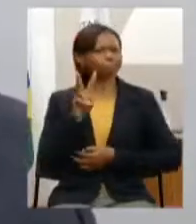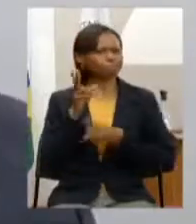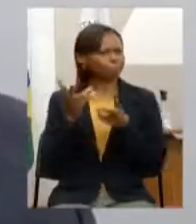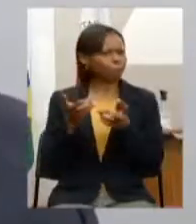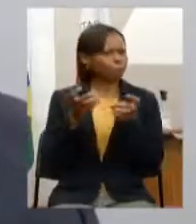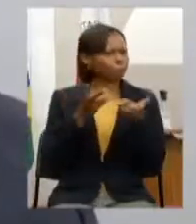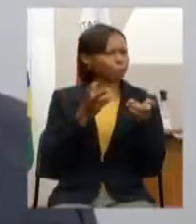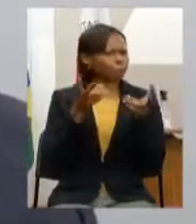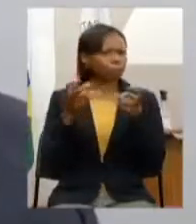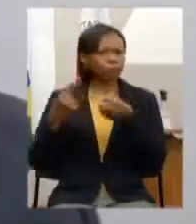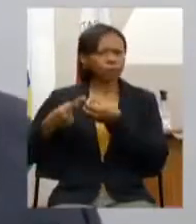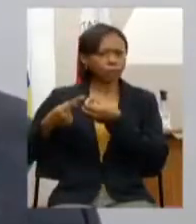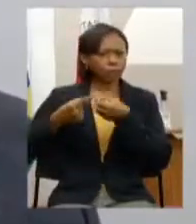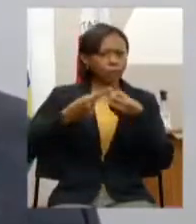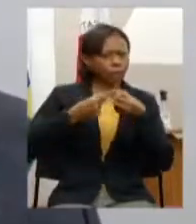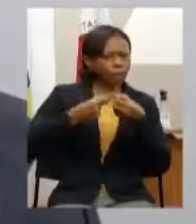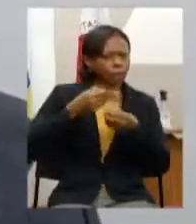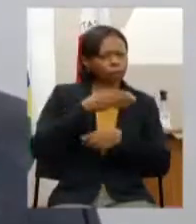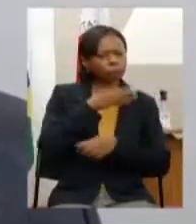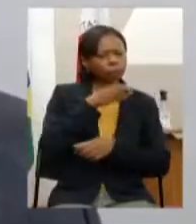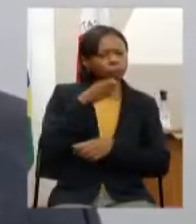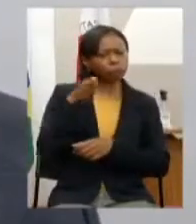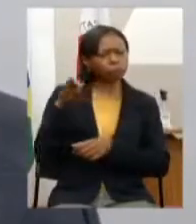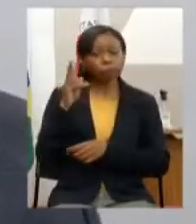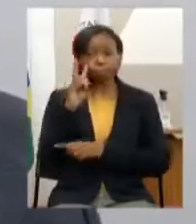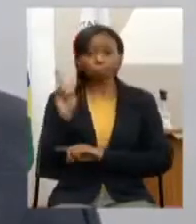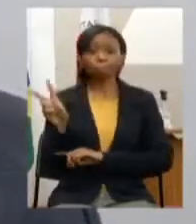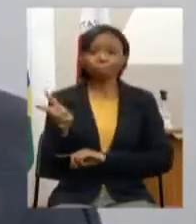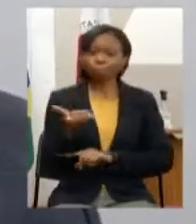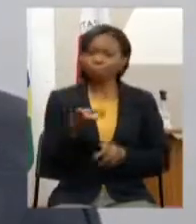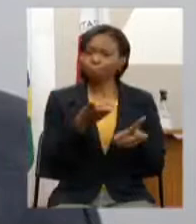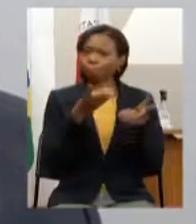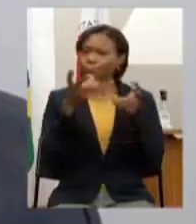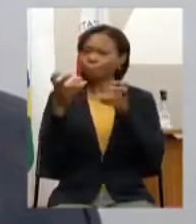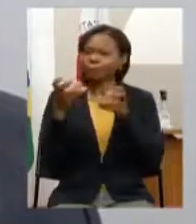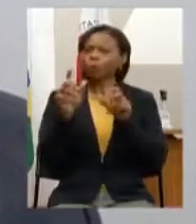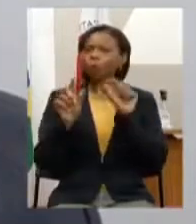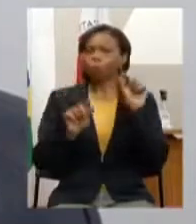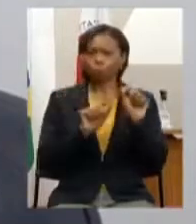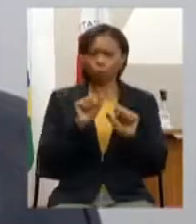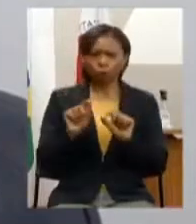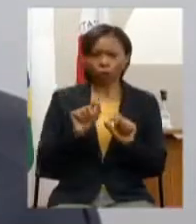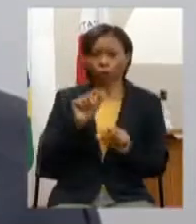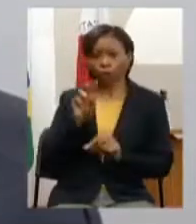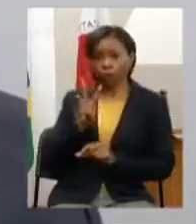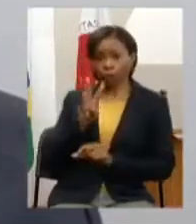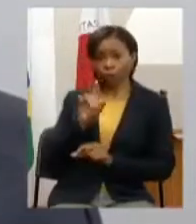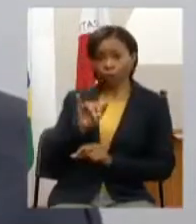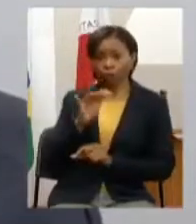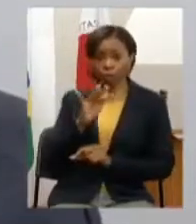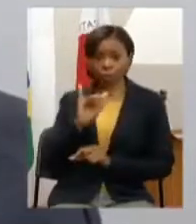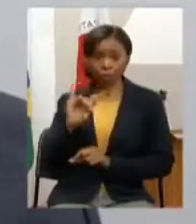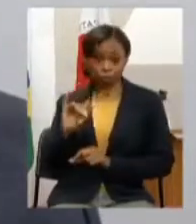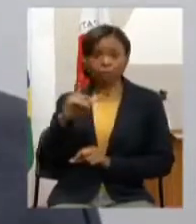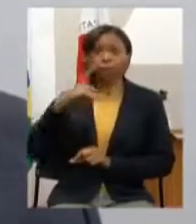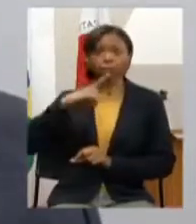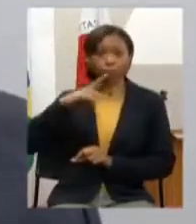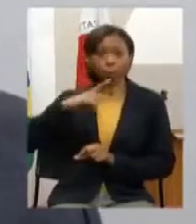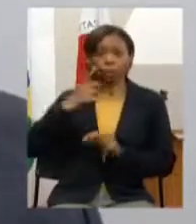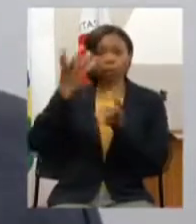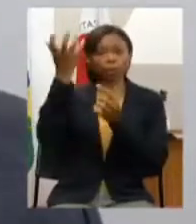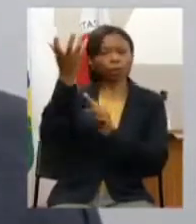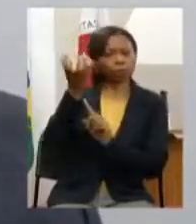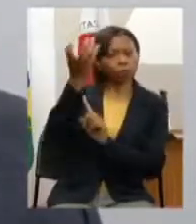pela cidade né ou pelas cidades que essa cobertura é feita através da emissão dessas ondas